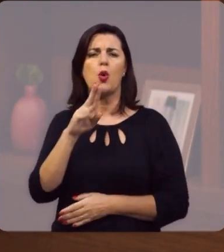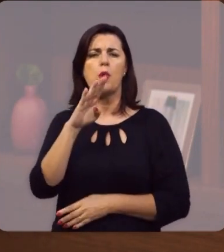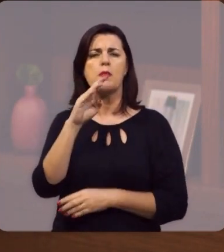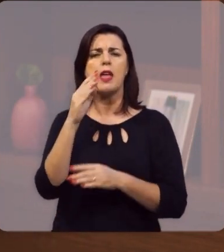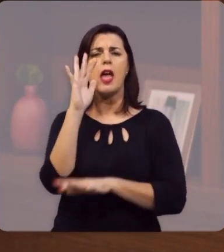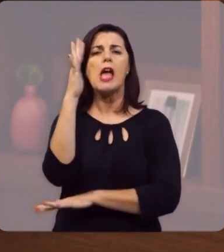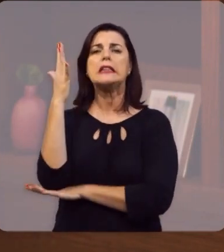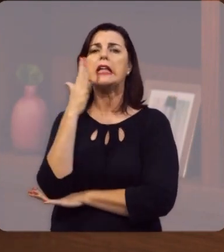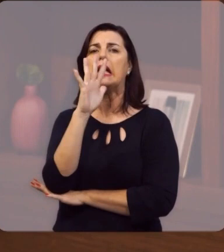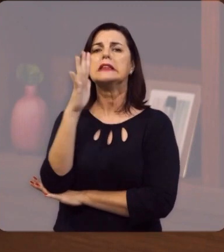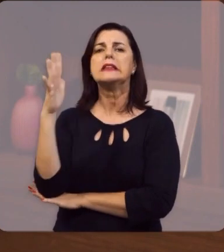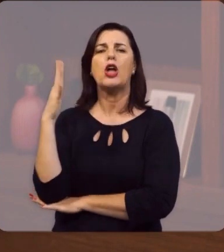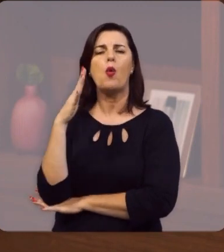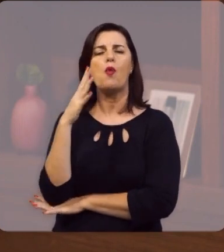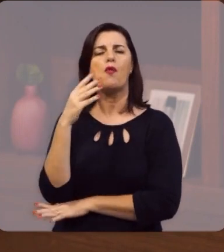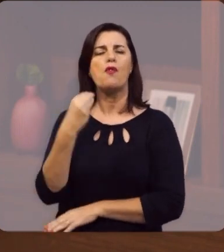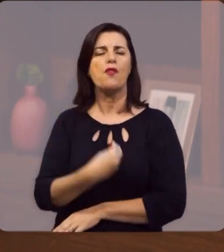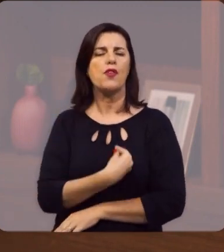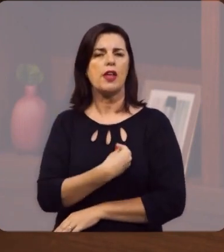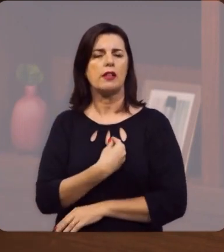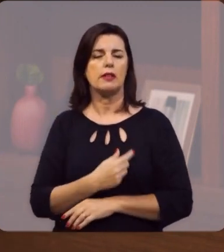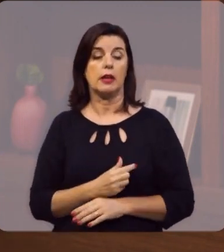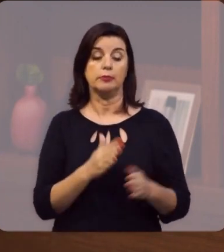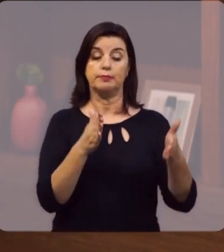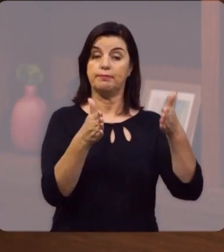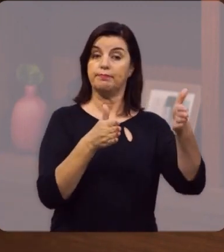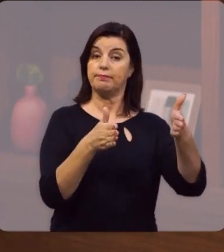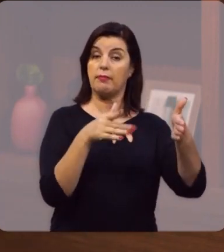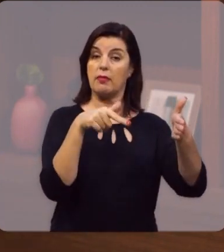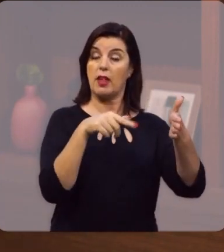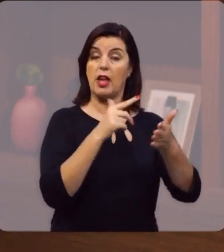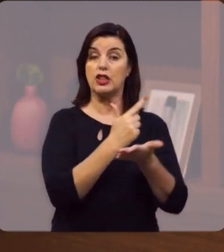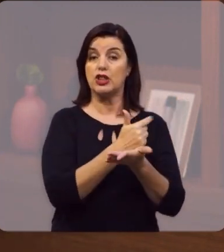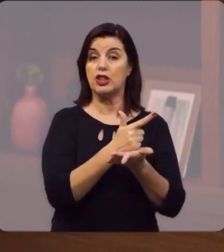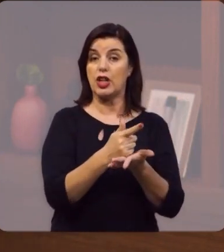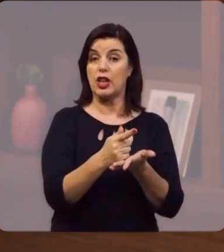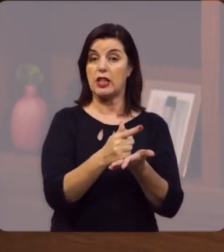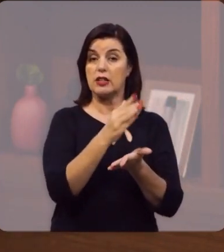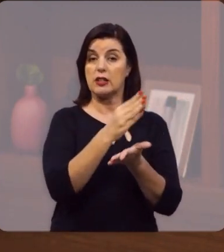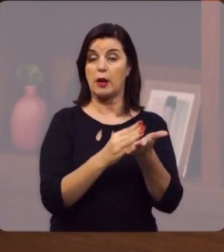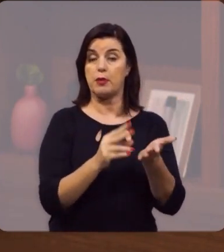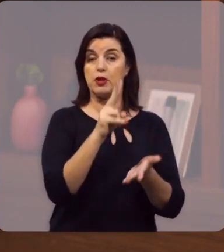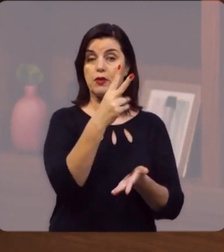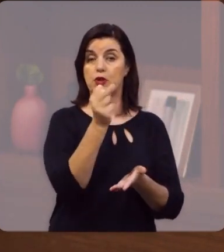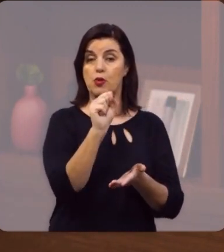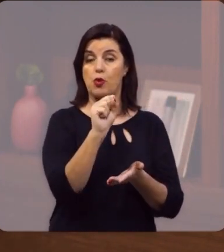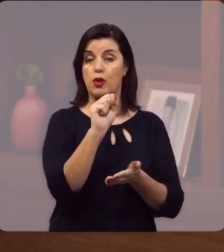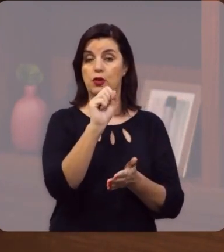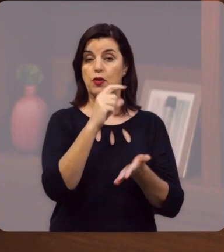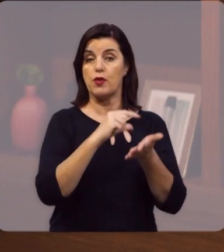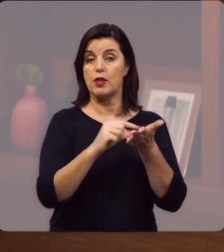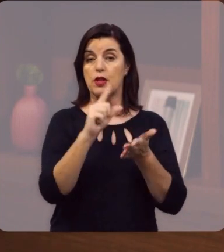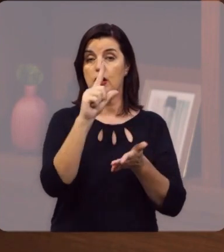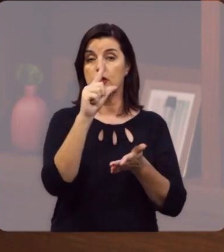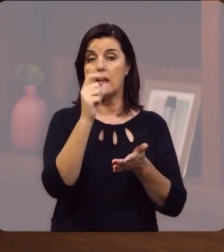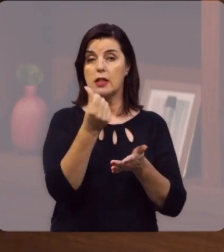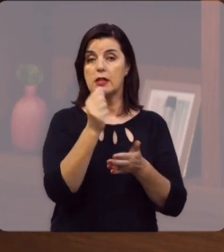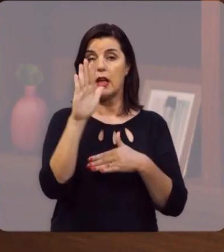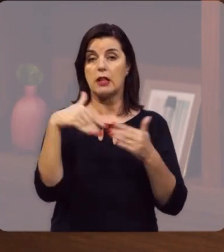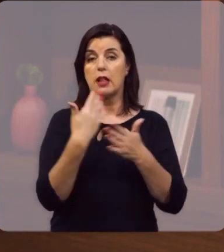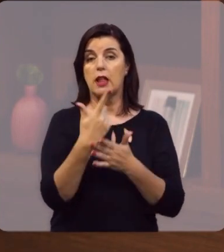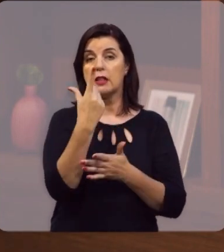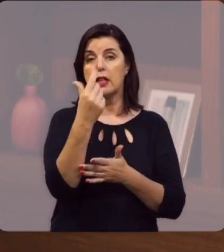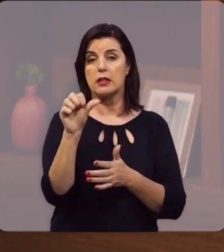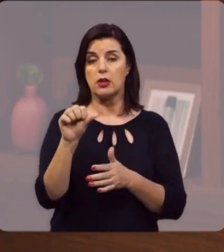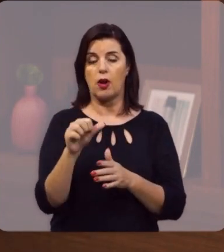estações da vida. A primeira estação está lá em Gênesis, capítulo vinte e oito, versos dezesseis